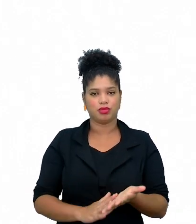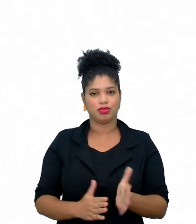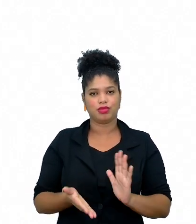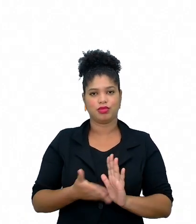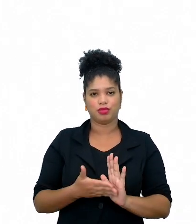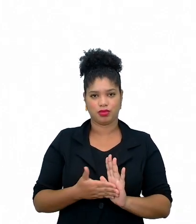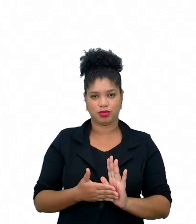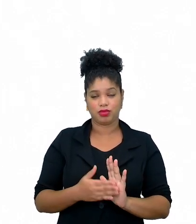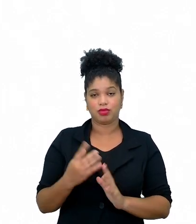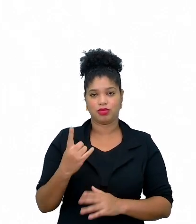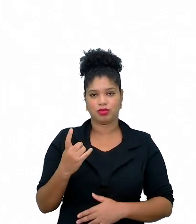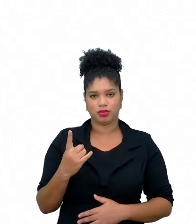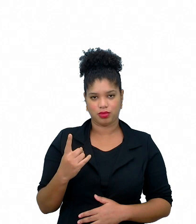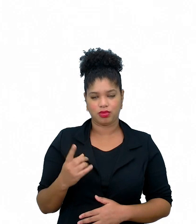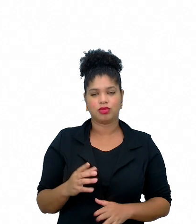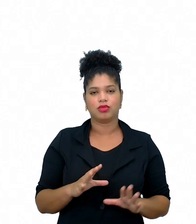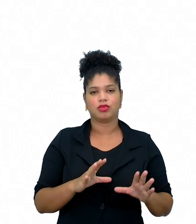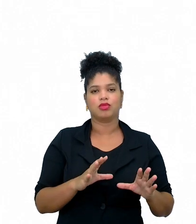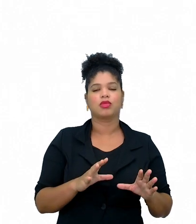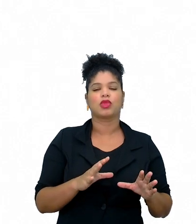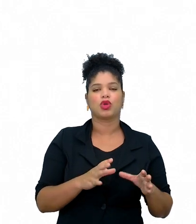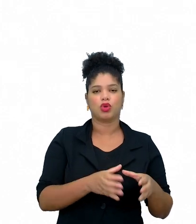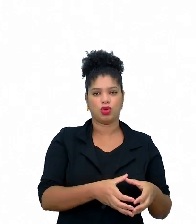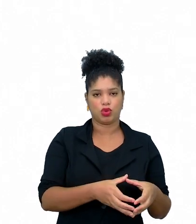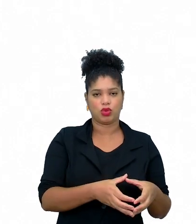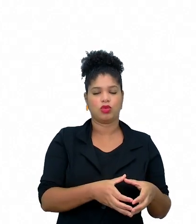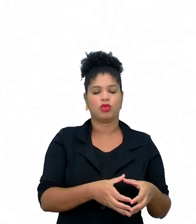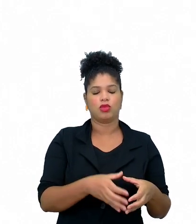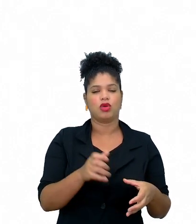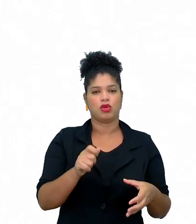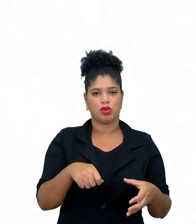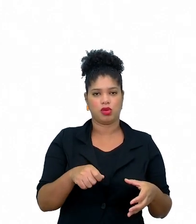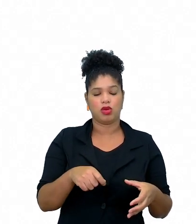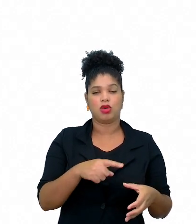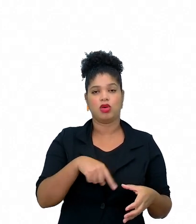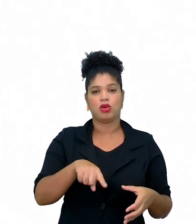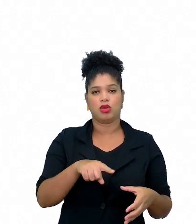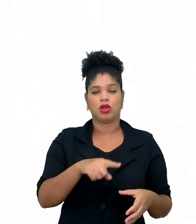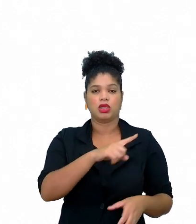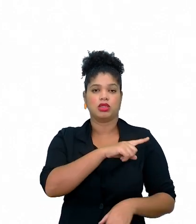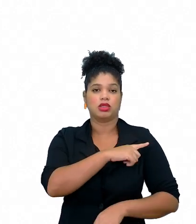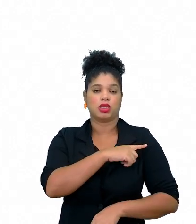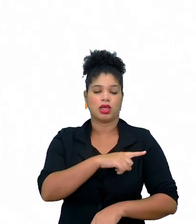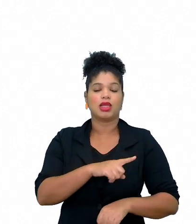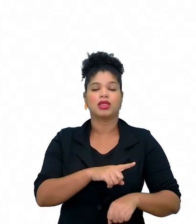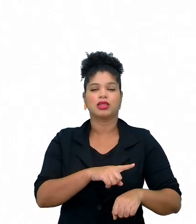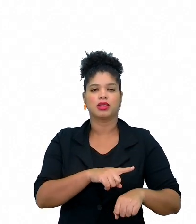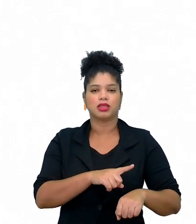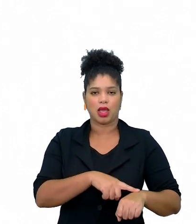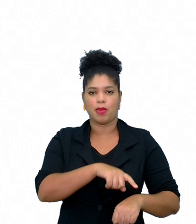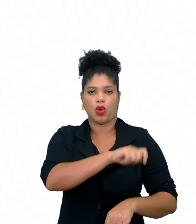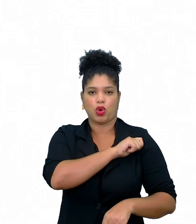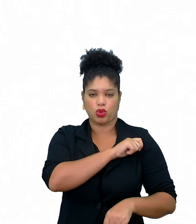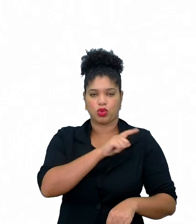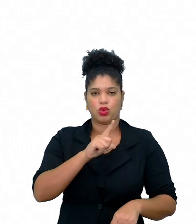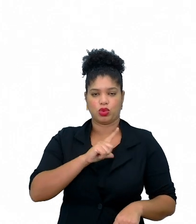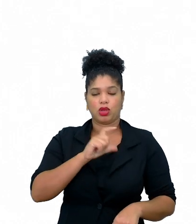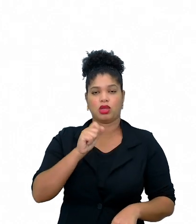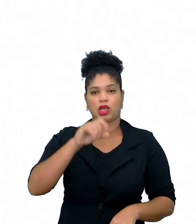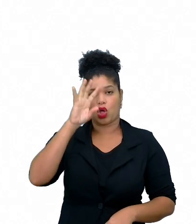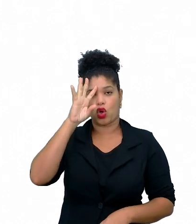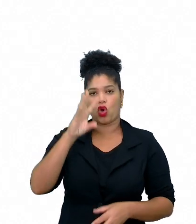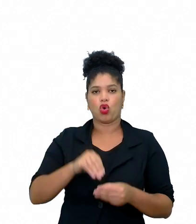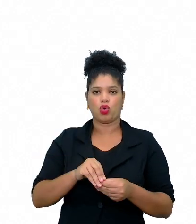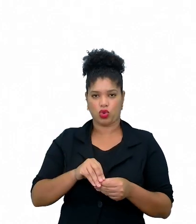em uma estação, os estudantes, eles têm um tempo determinado, né, para concluir,